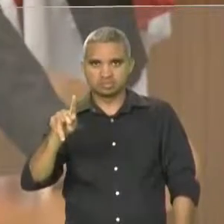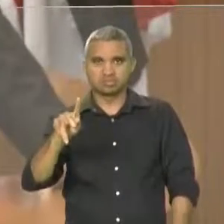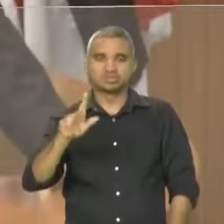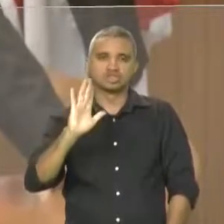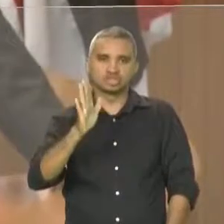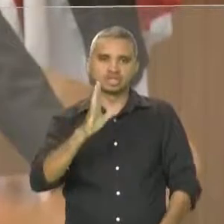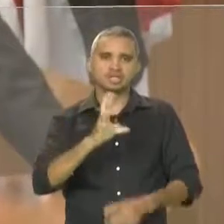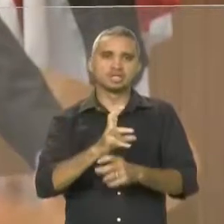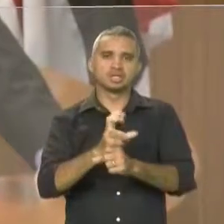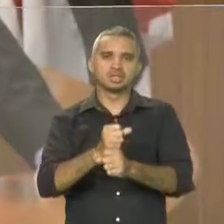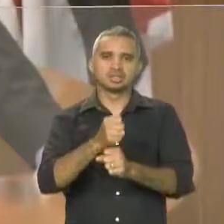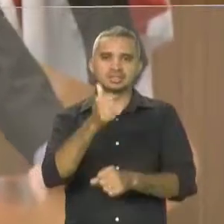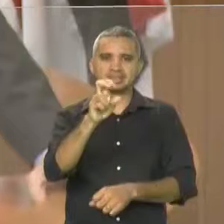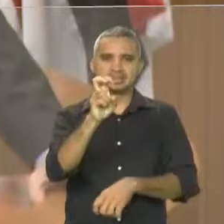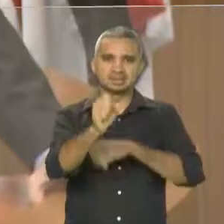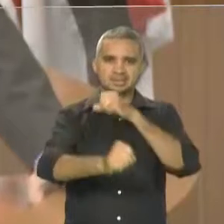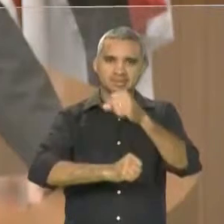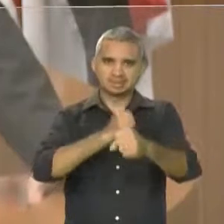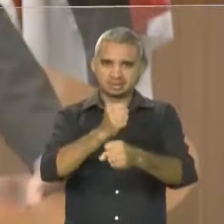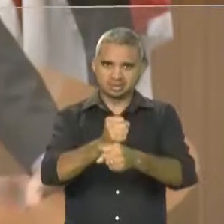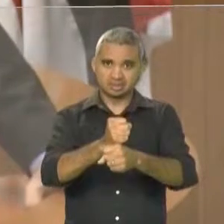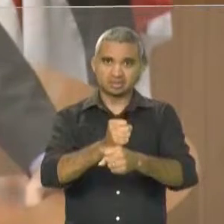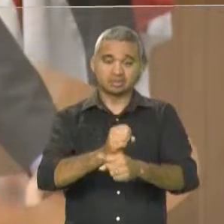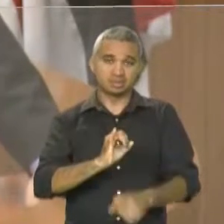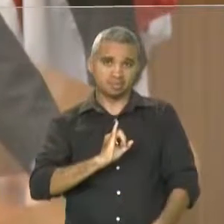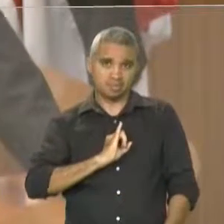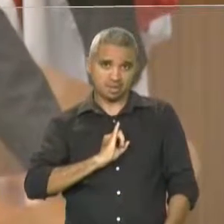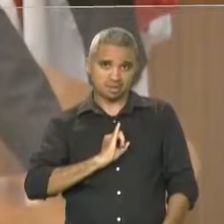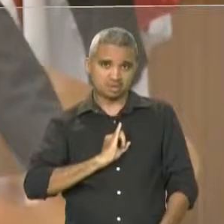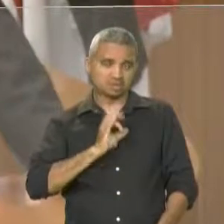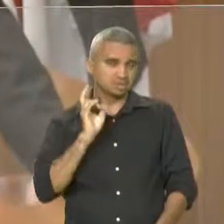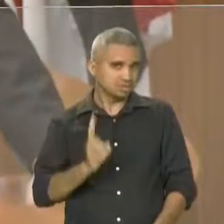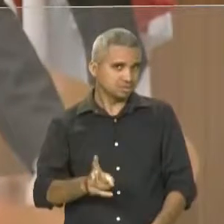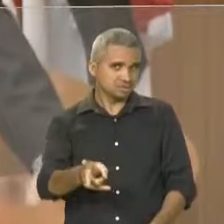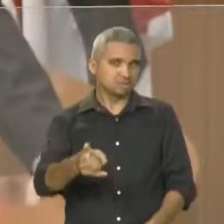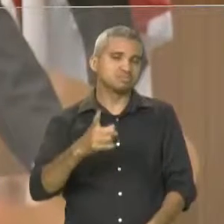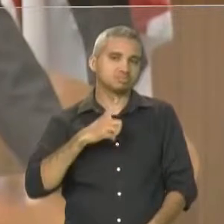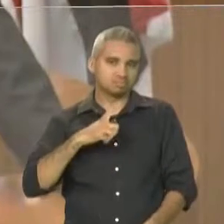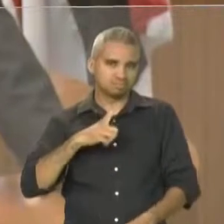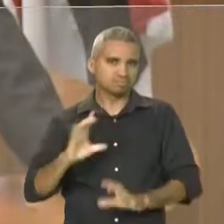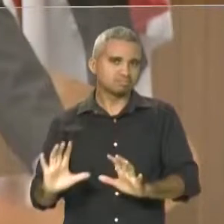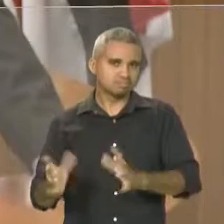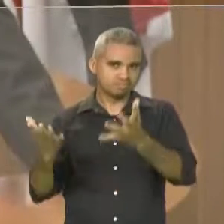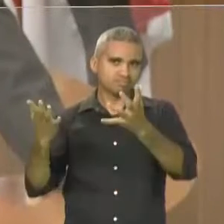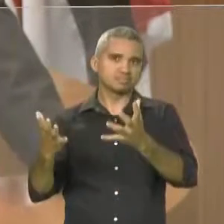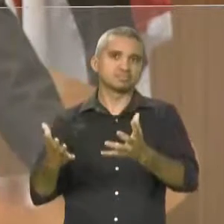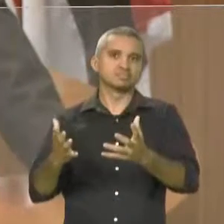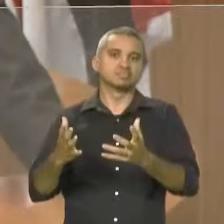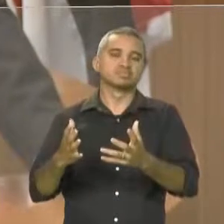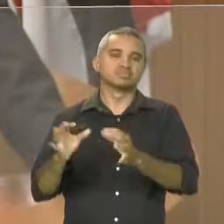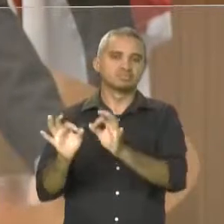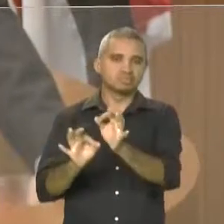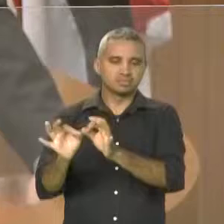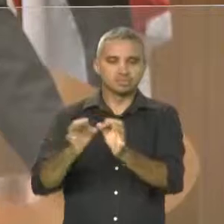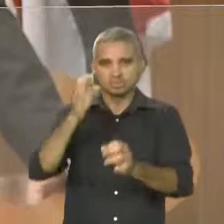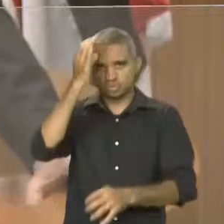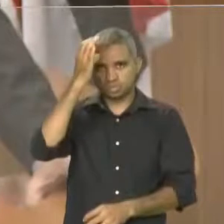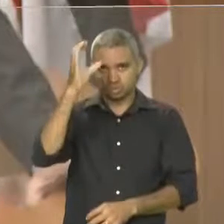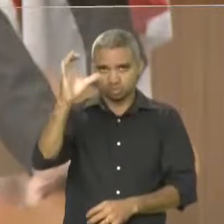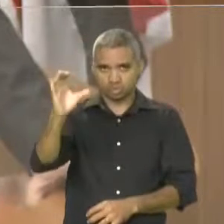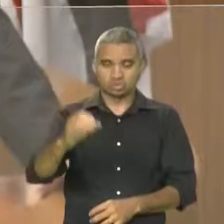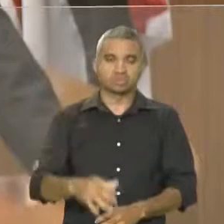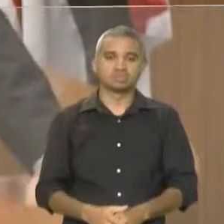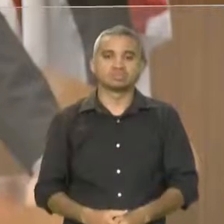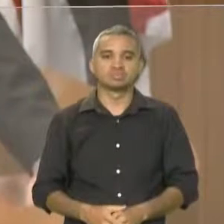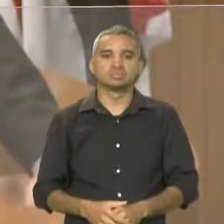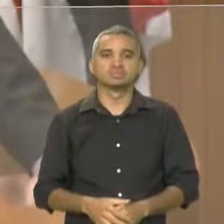Imperatriz consegue respirar cada vez mais essa produção cultural. E a Academia Imperatrizense